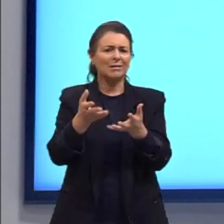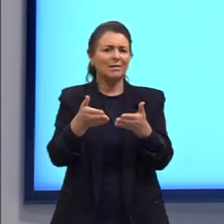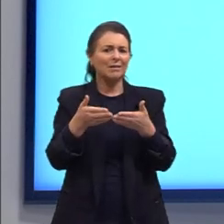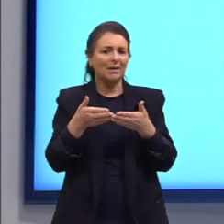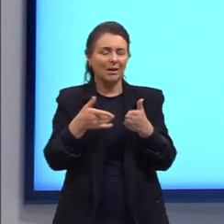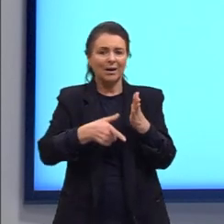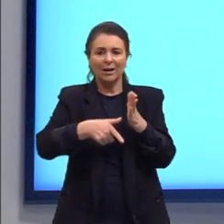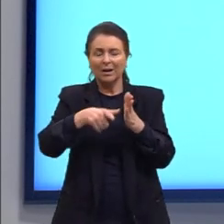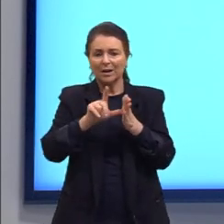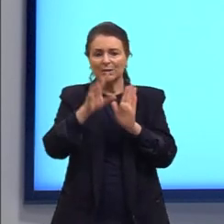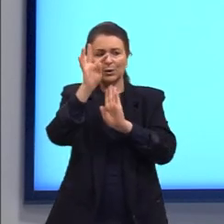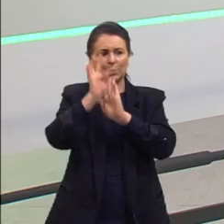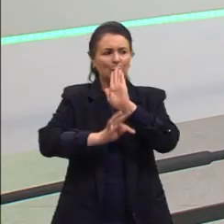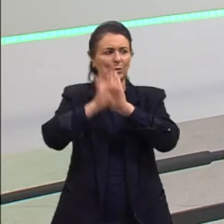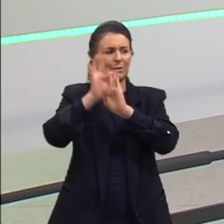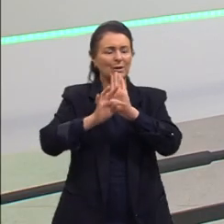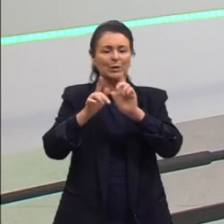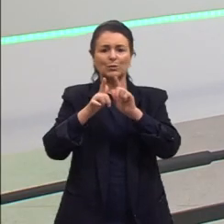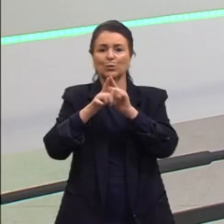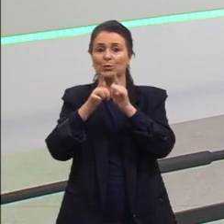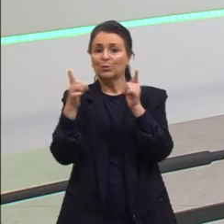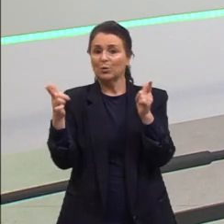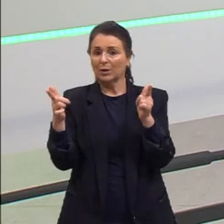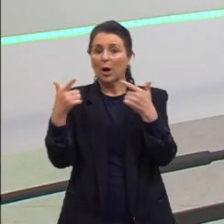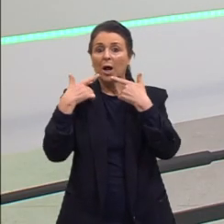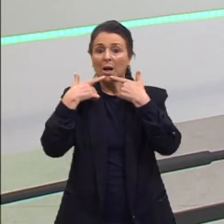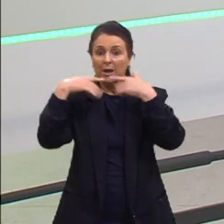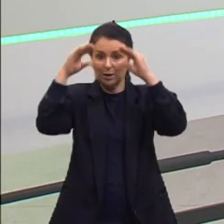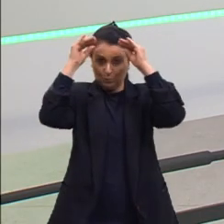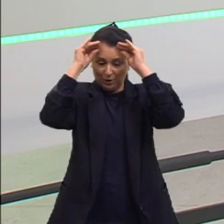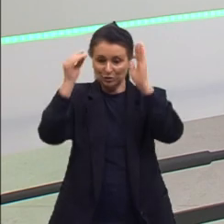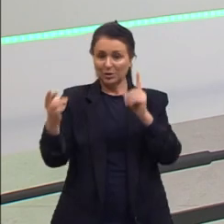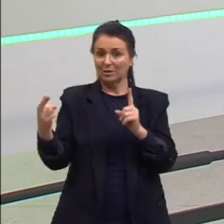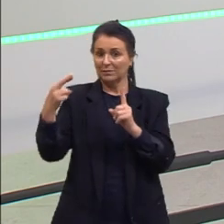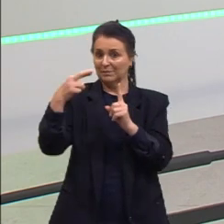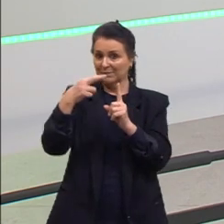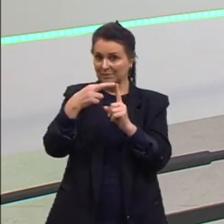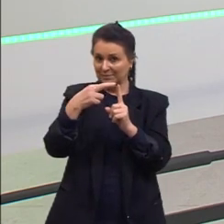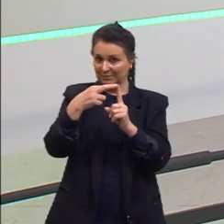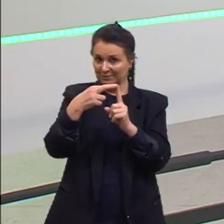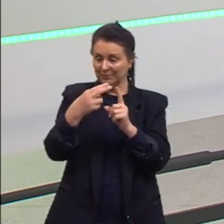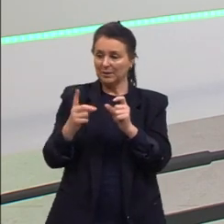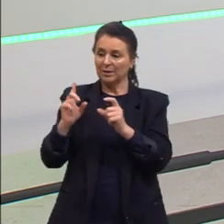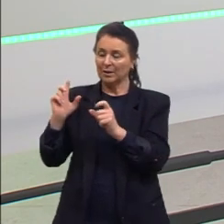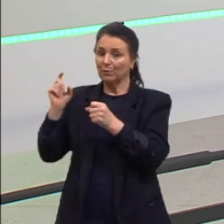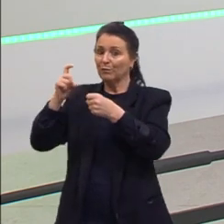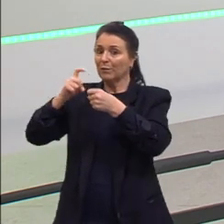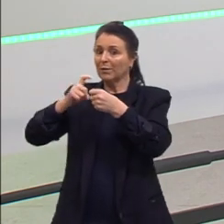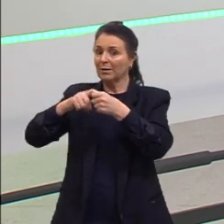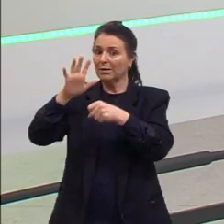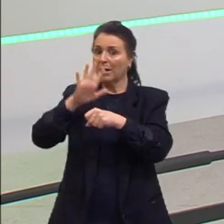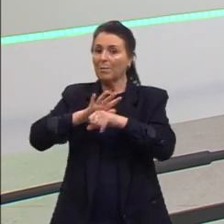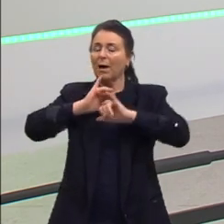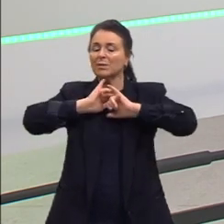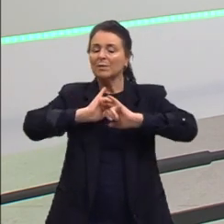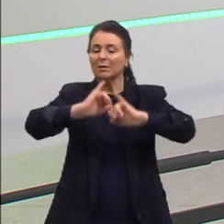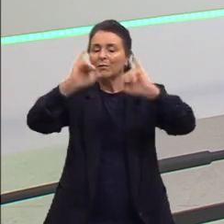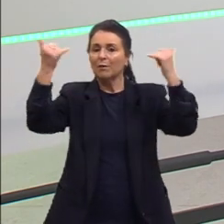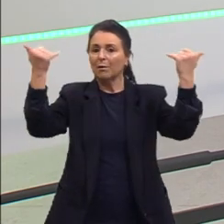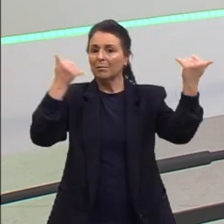falei antes que o texto jornalístico pede uma linguagem referencial, ou seja, uma linguagem que volta mais para a informação.